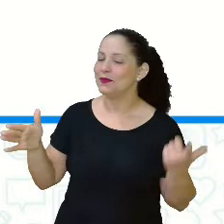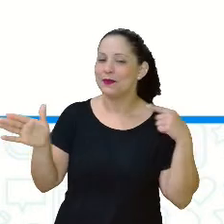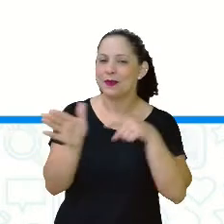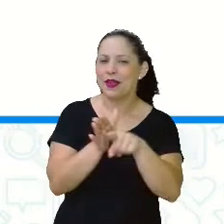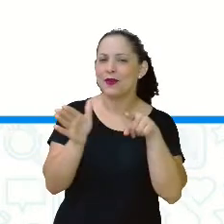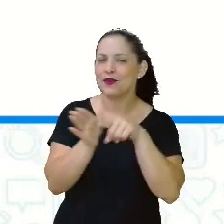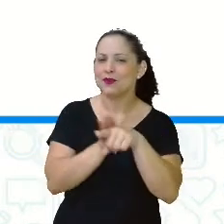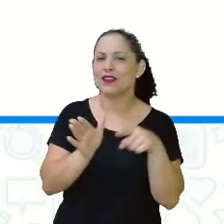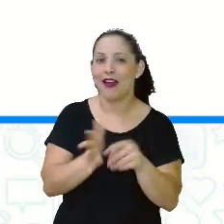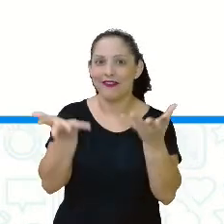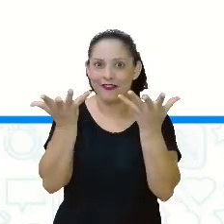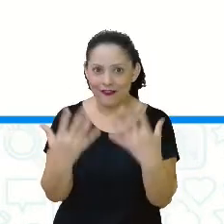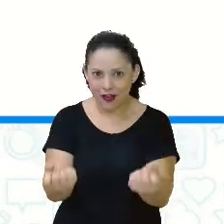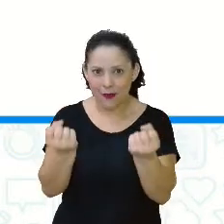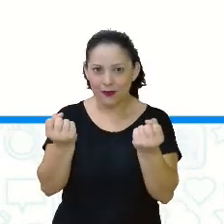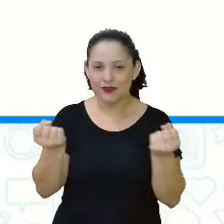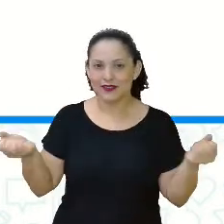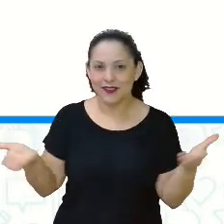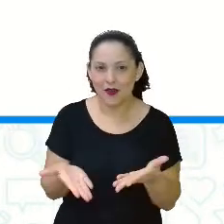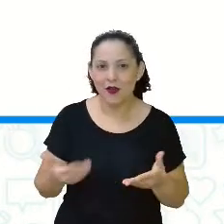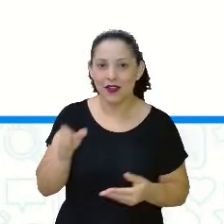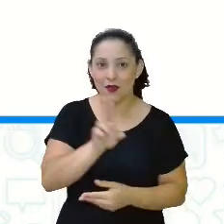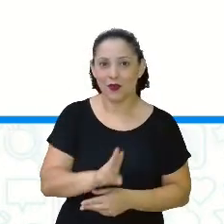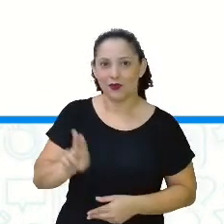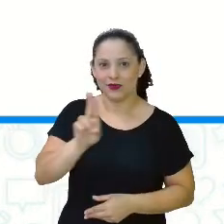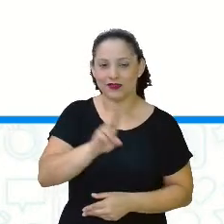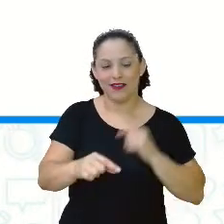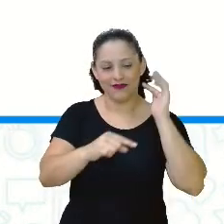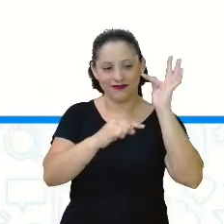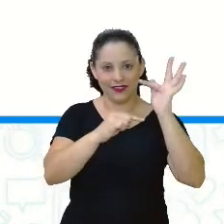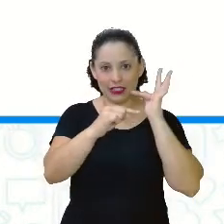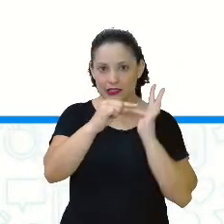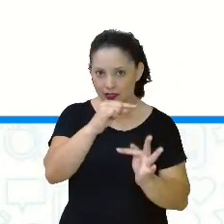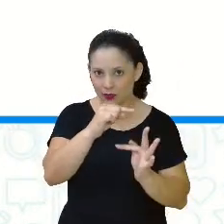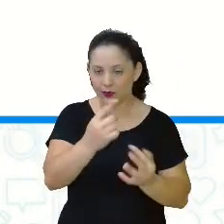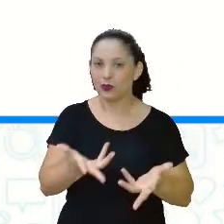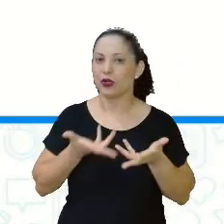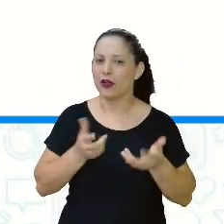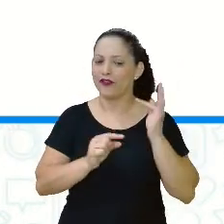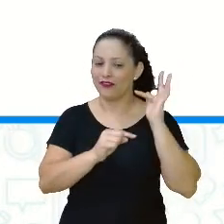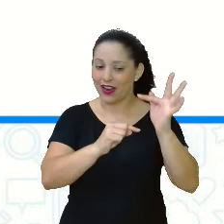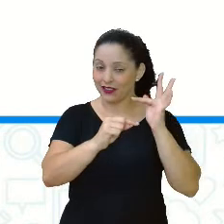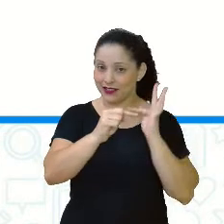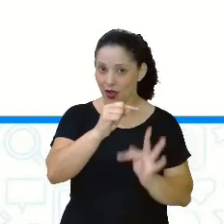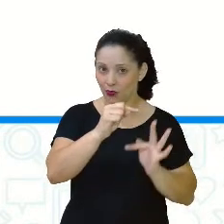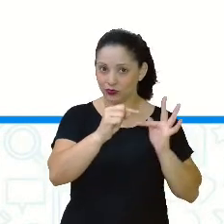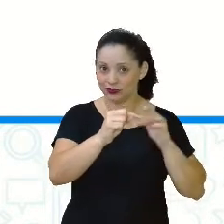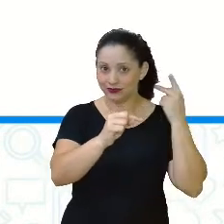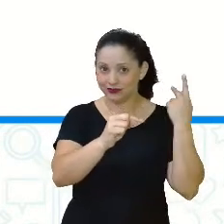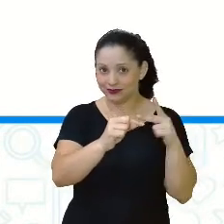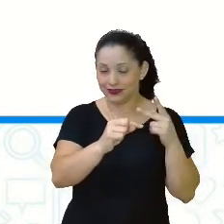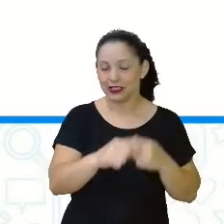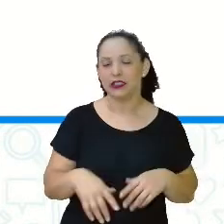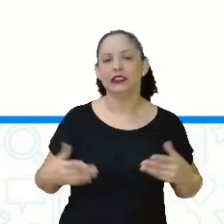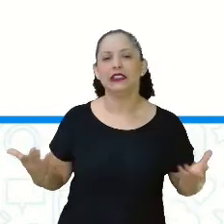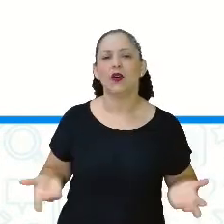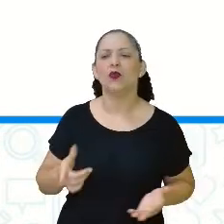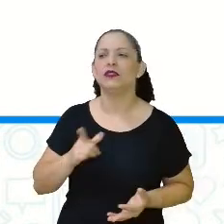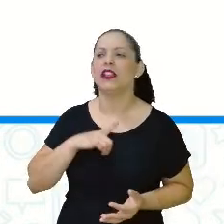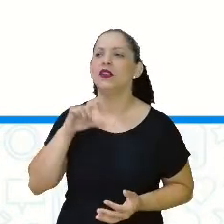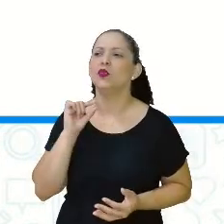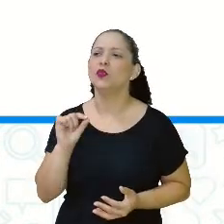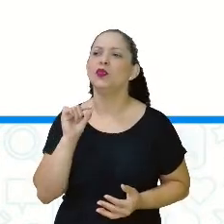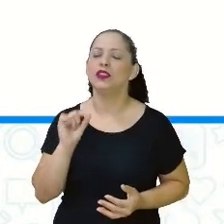representar com a fração, eu agora quero com a fração. Cinquenta centavos é